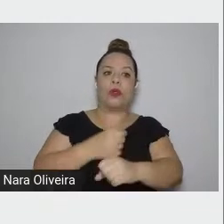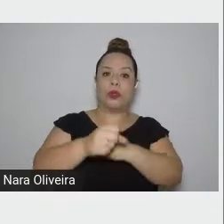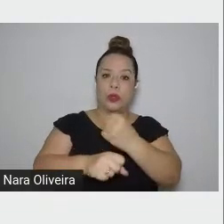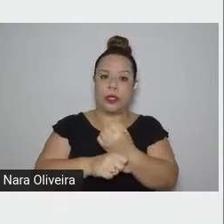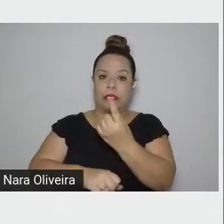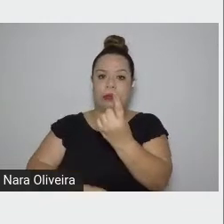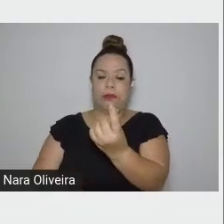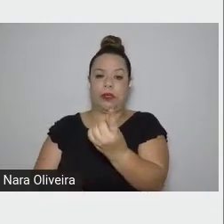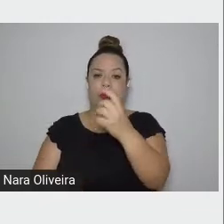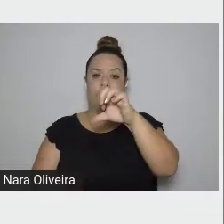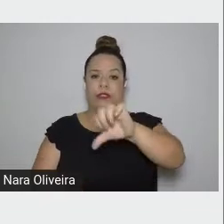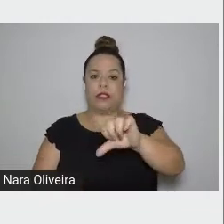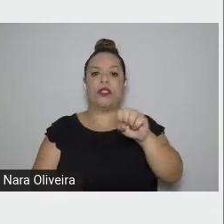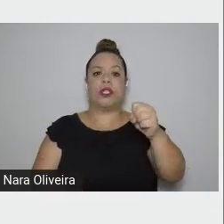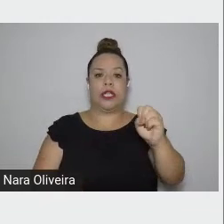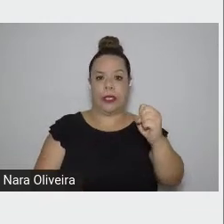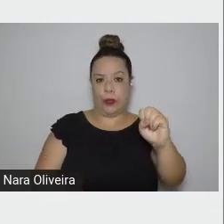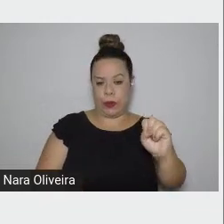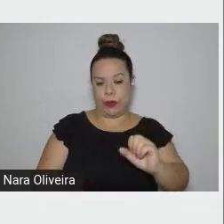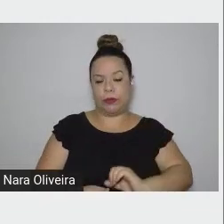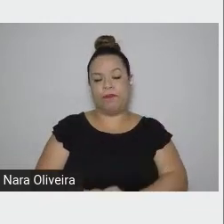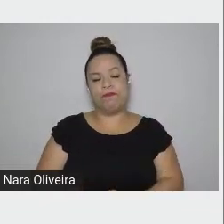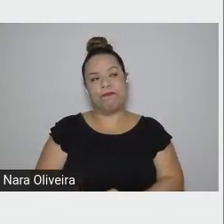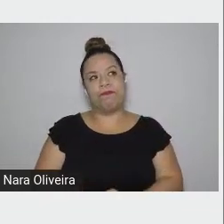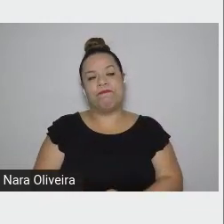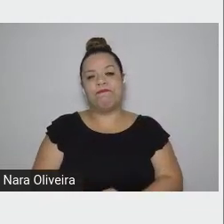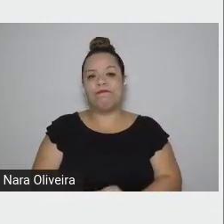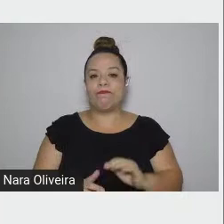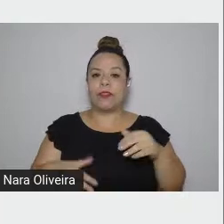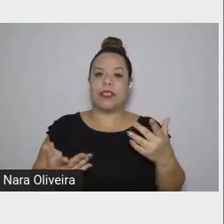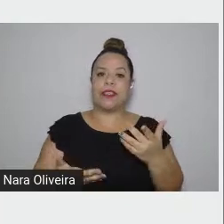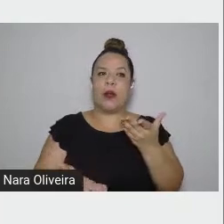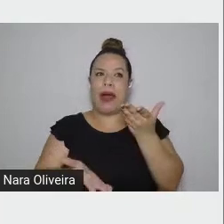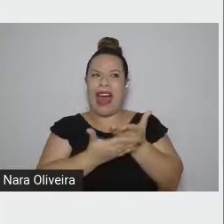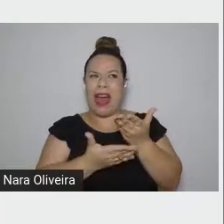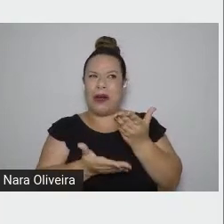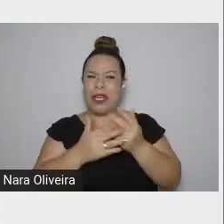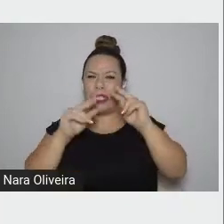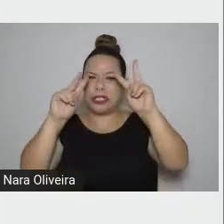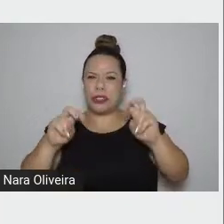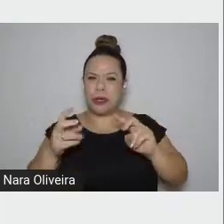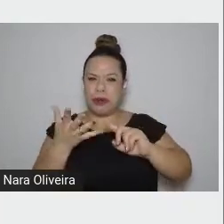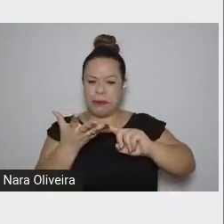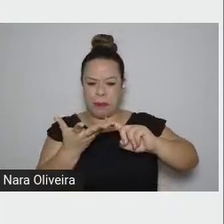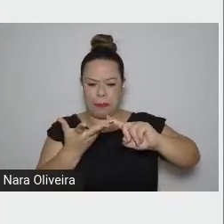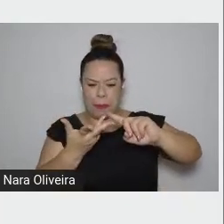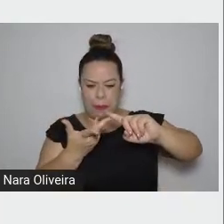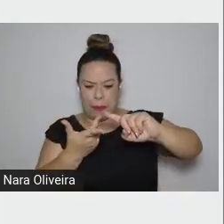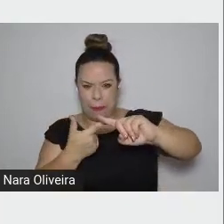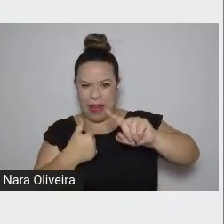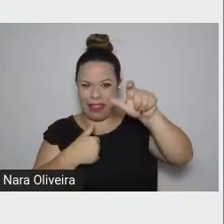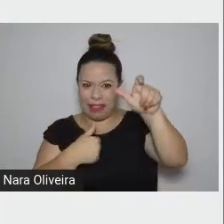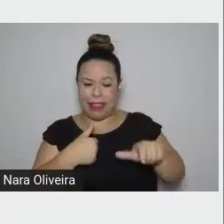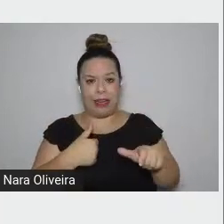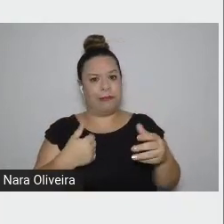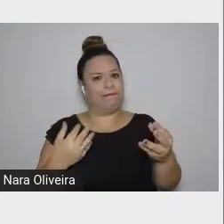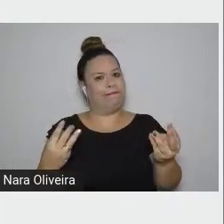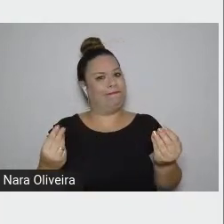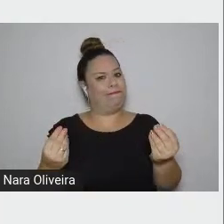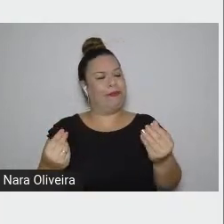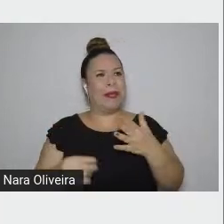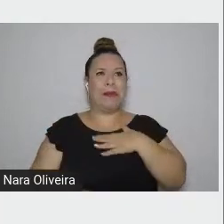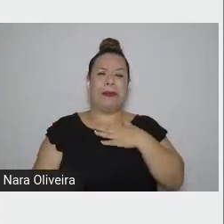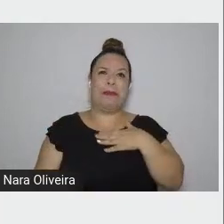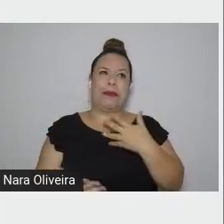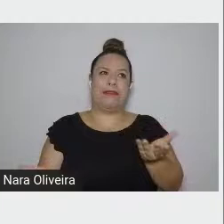Então, uma aula sobre a obra toda de Saramago, que é muito vasta, me pareceu